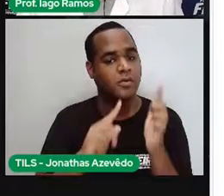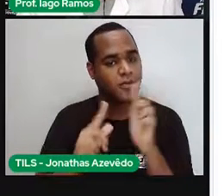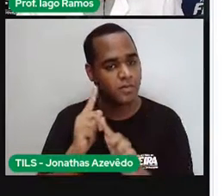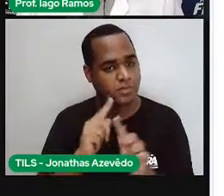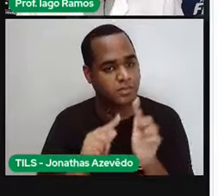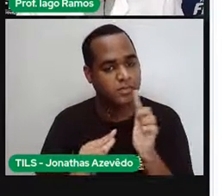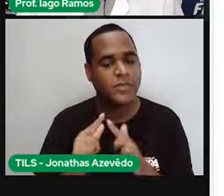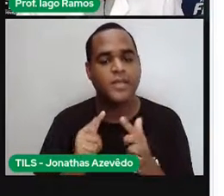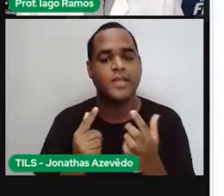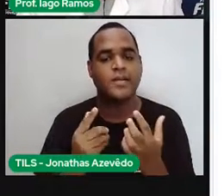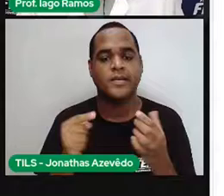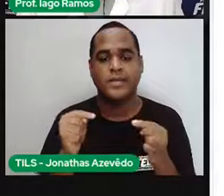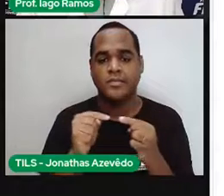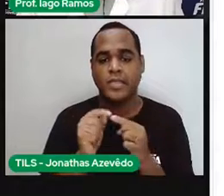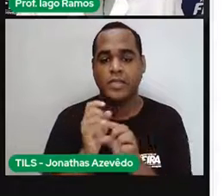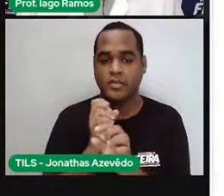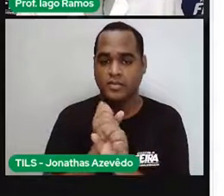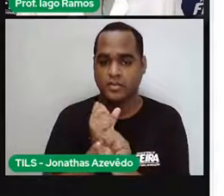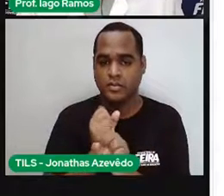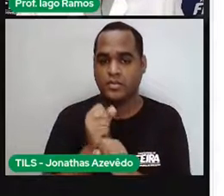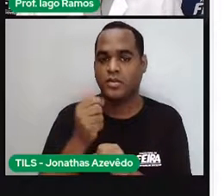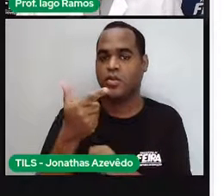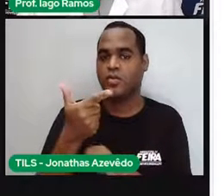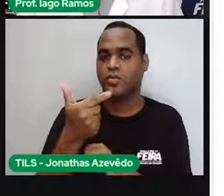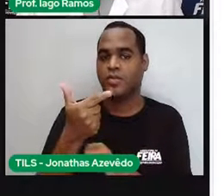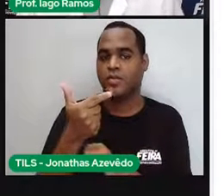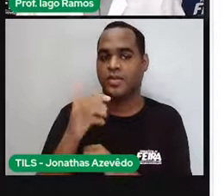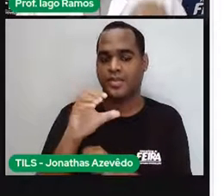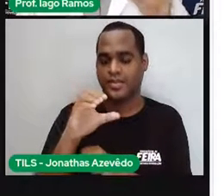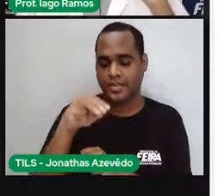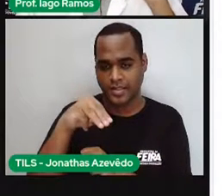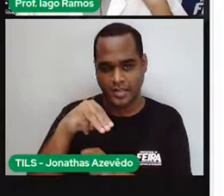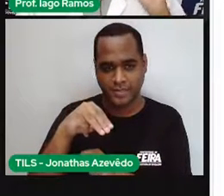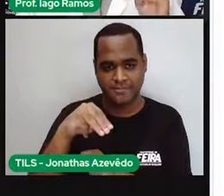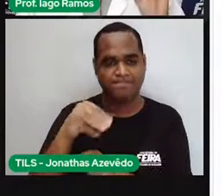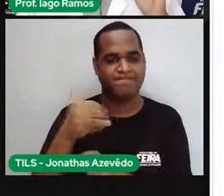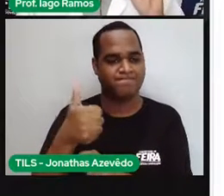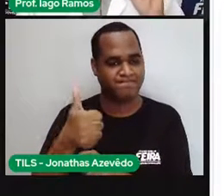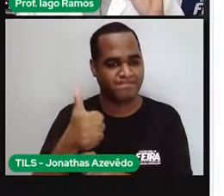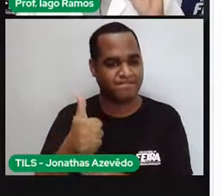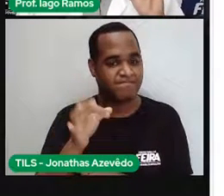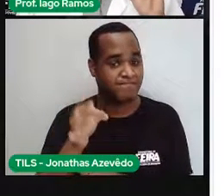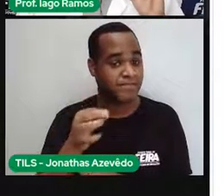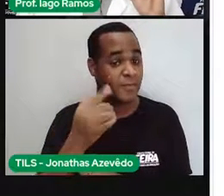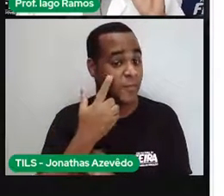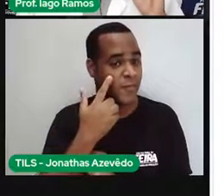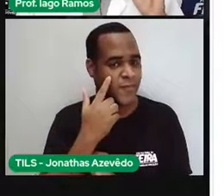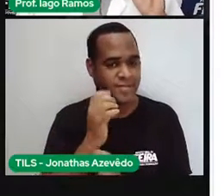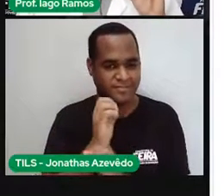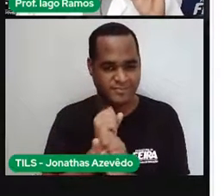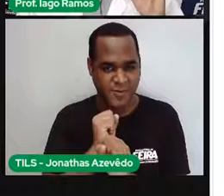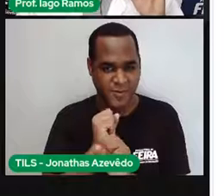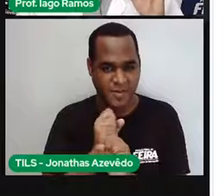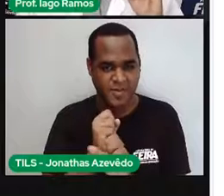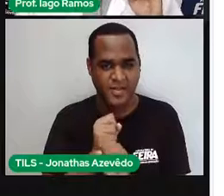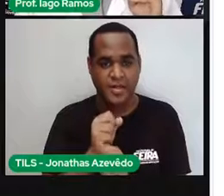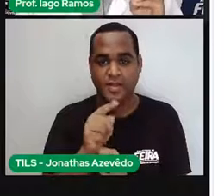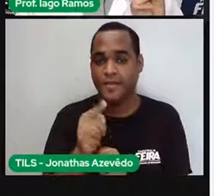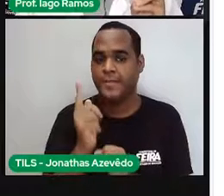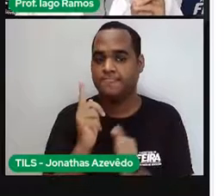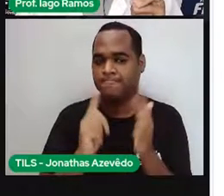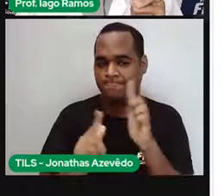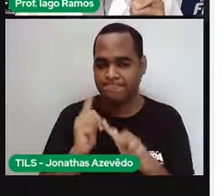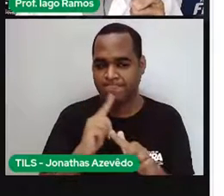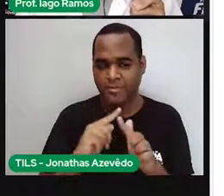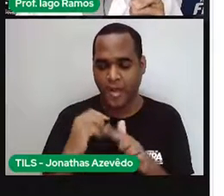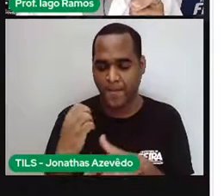dá um total de 12 perímetros. Quer ver só que dá 12 mesmo? Olha só a mágica que